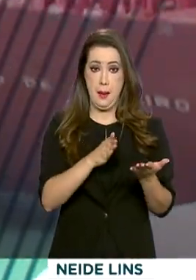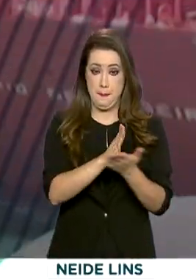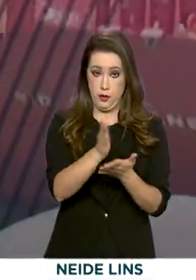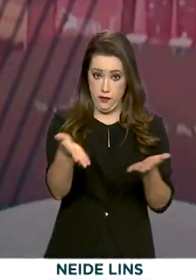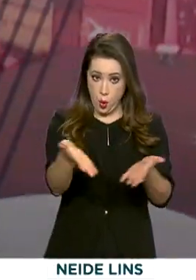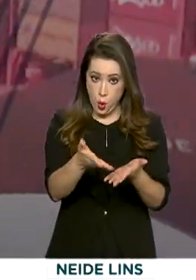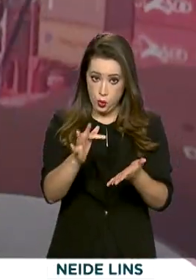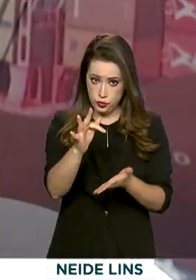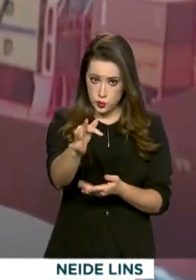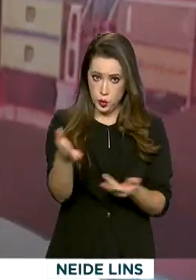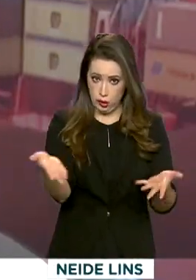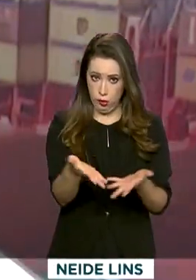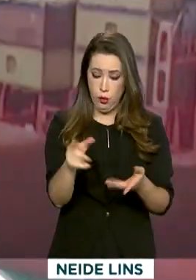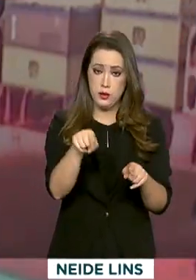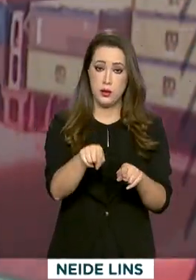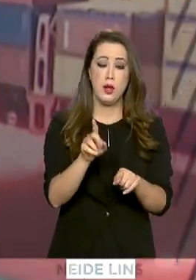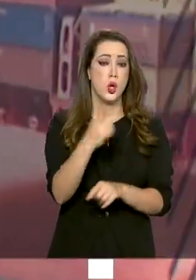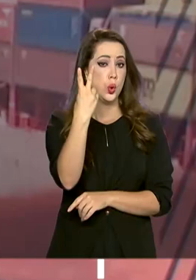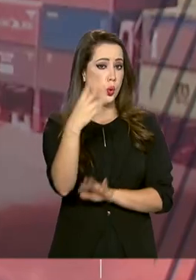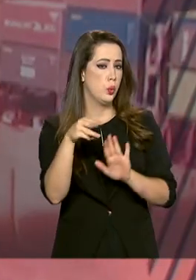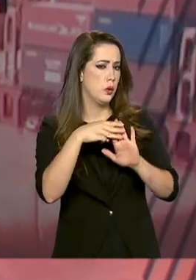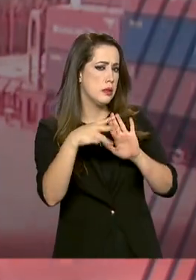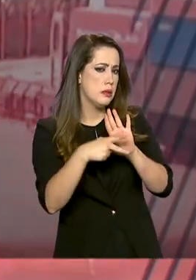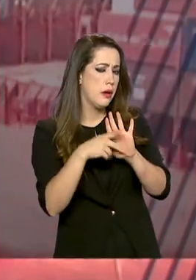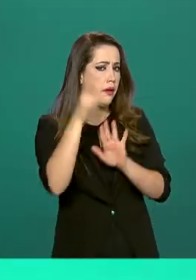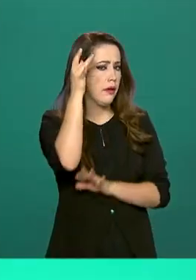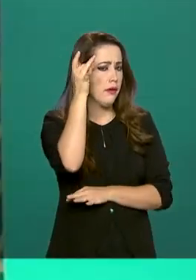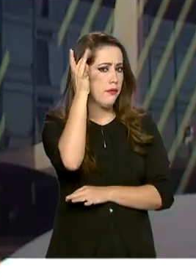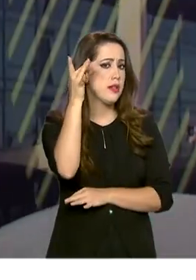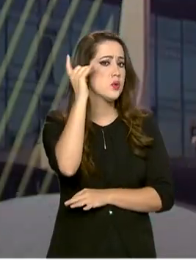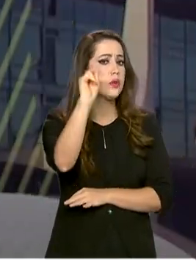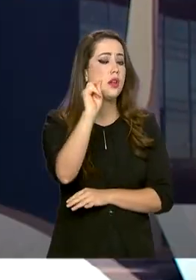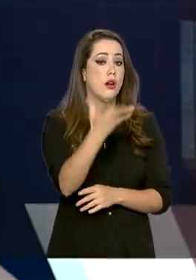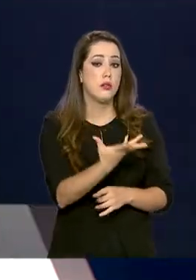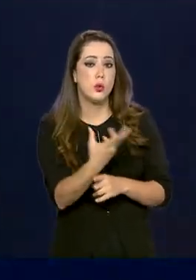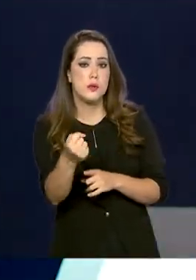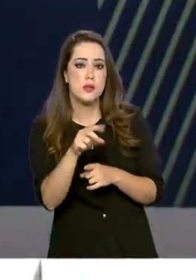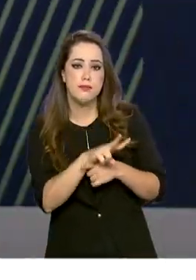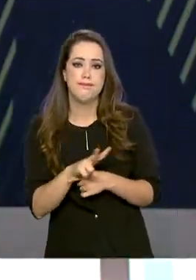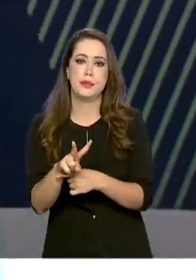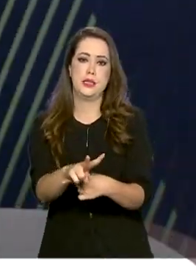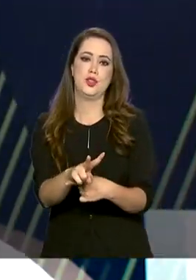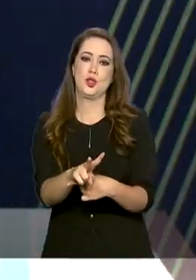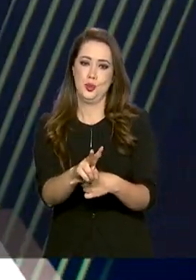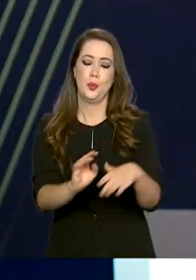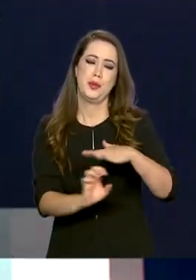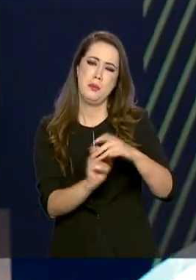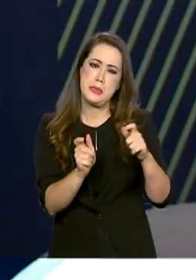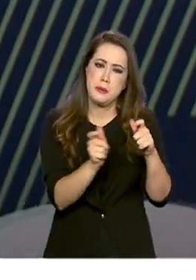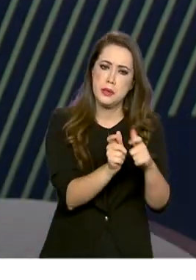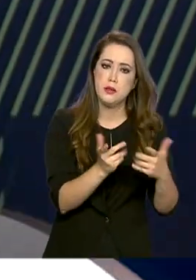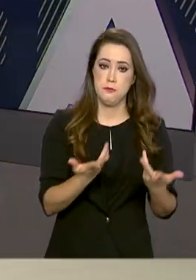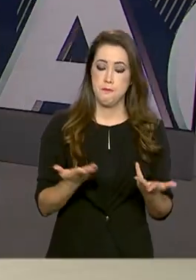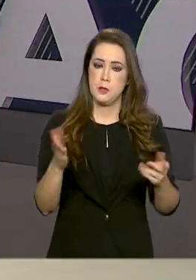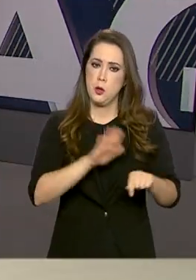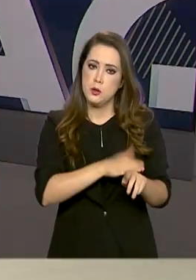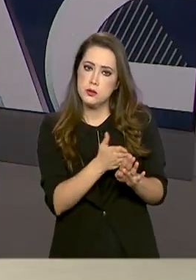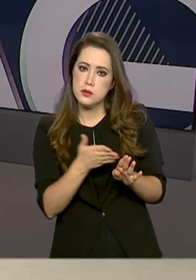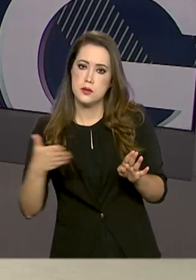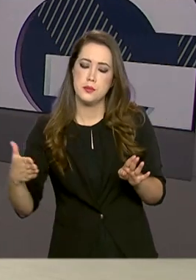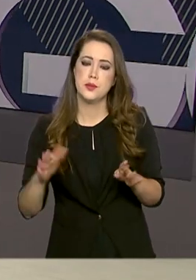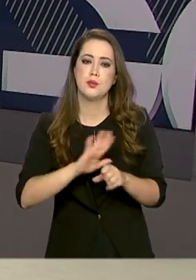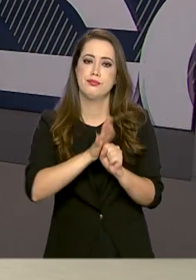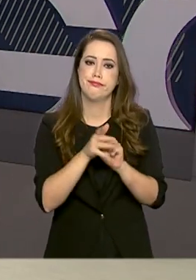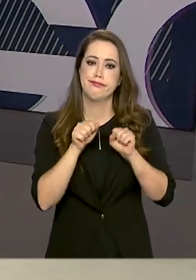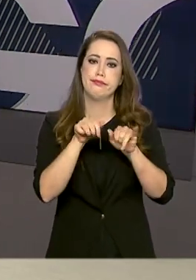provisórias que facilitam o acesso ao crédito para micro, pequenas e médias empresas nesse período de pandemia. Nós